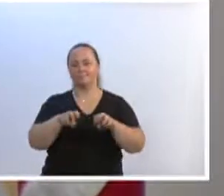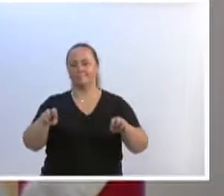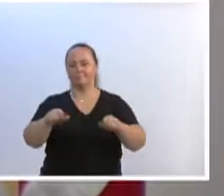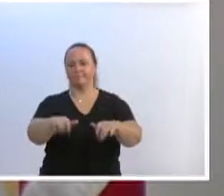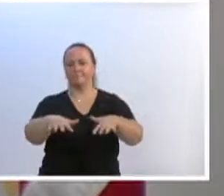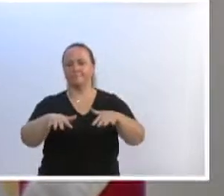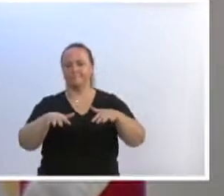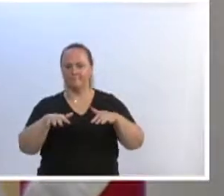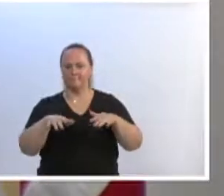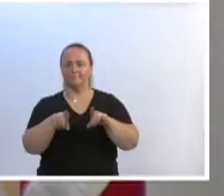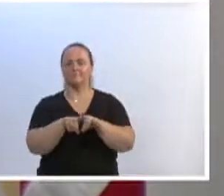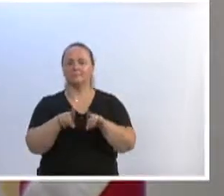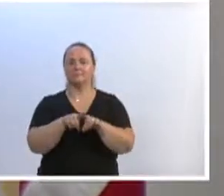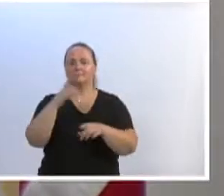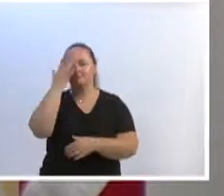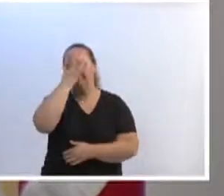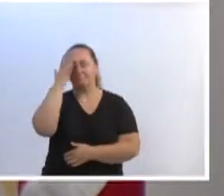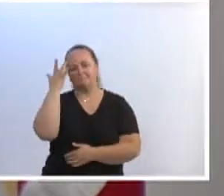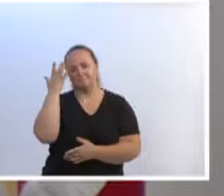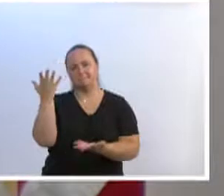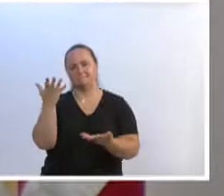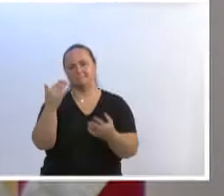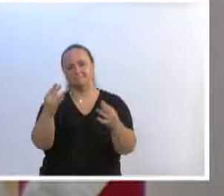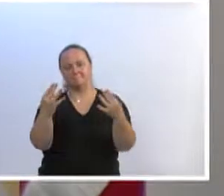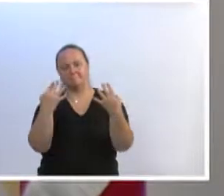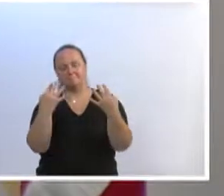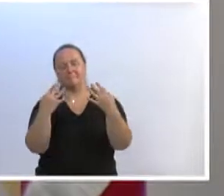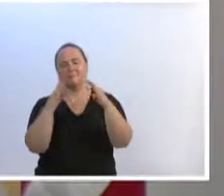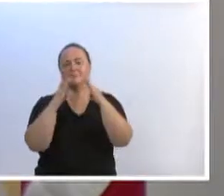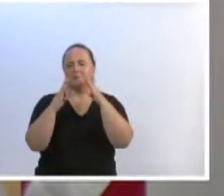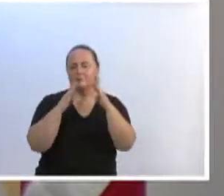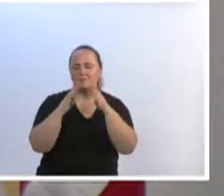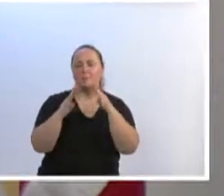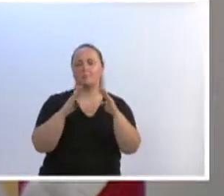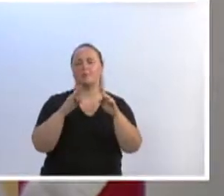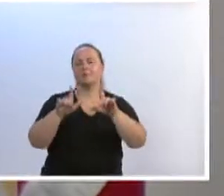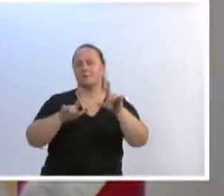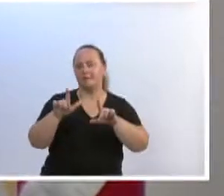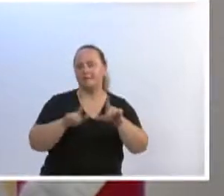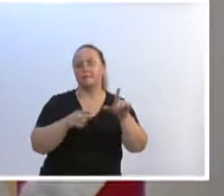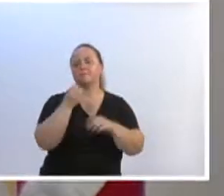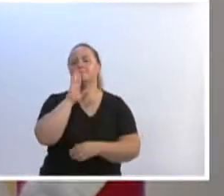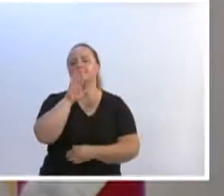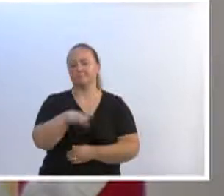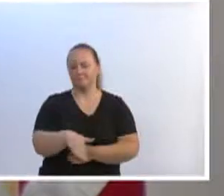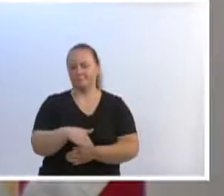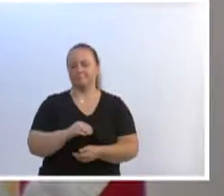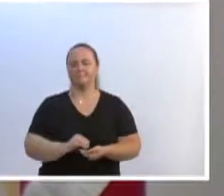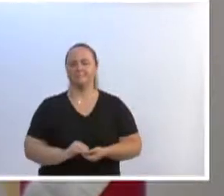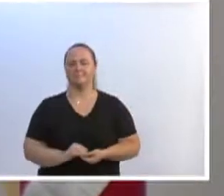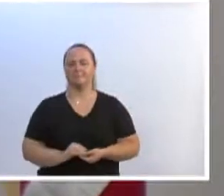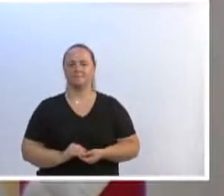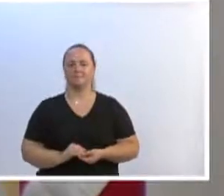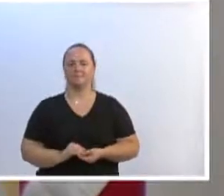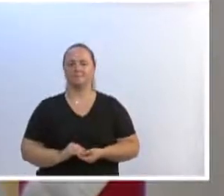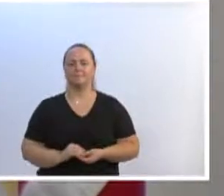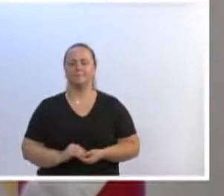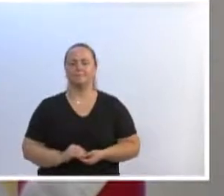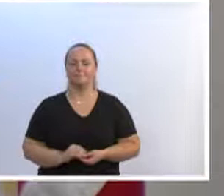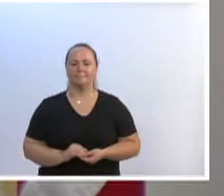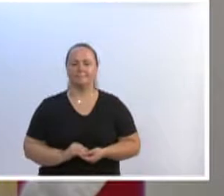acompanha também pelo Facebook, pela internet e também pela TVL, meu, muito boa tarde. Eu queria